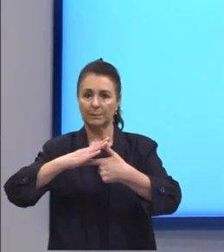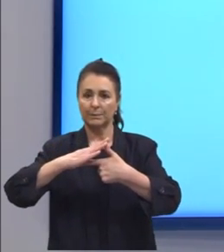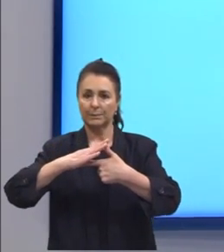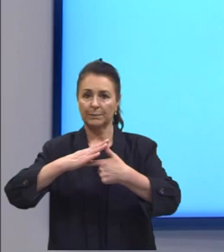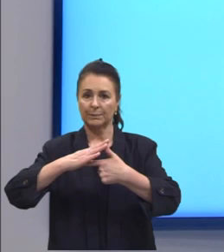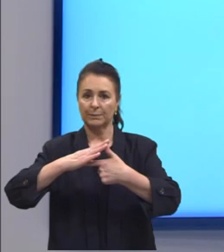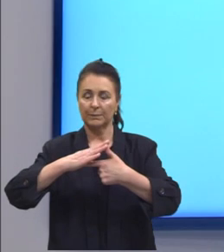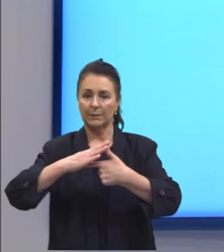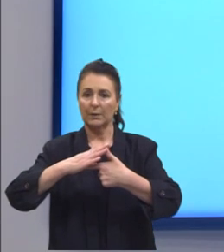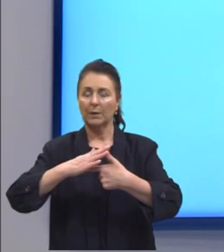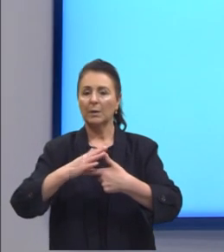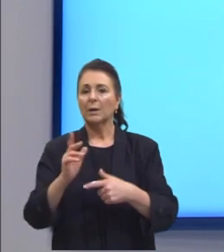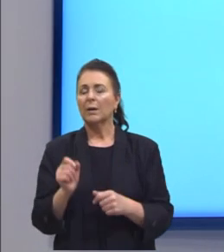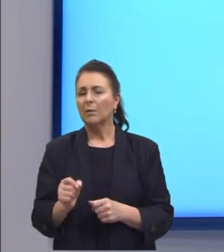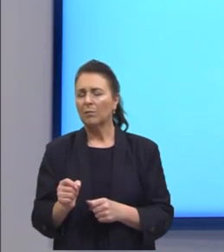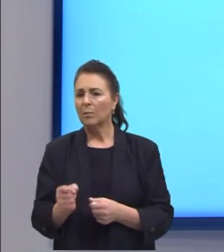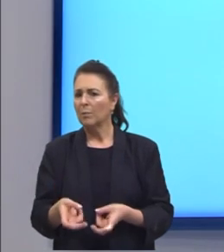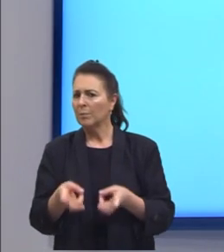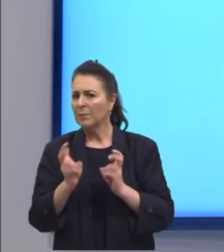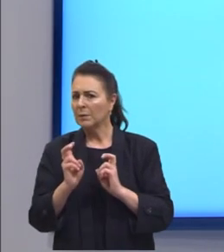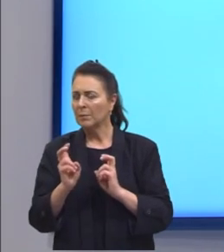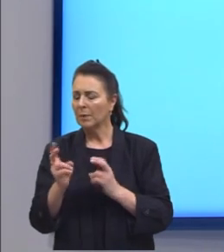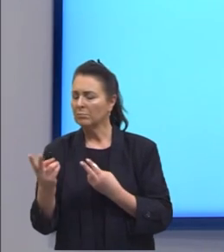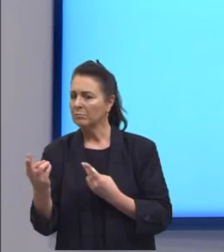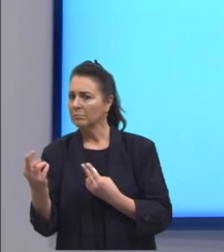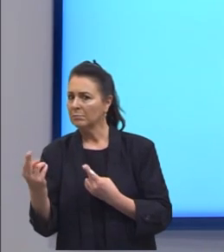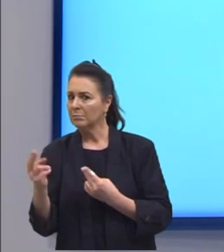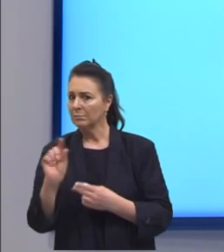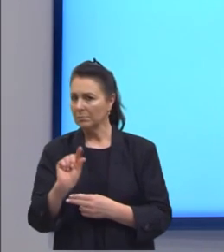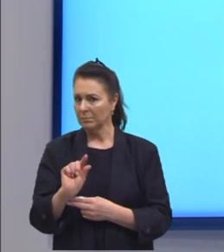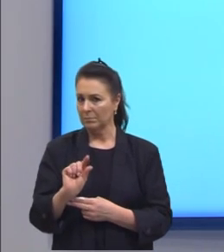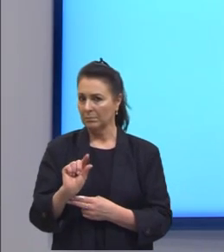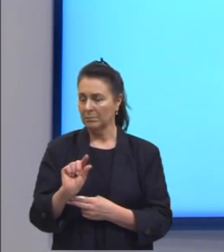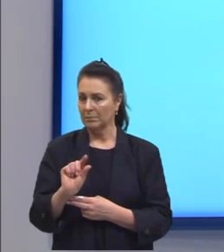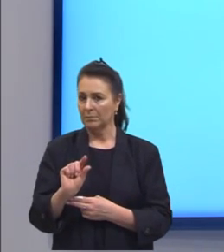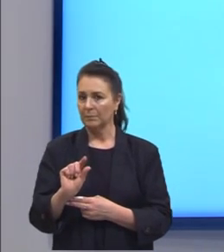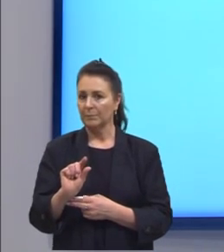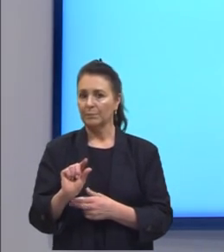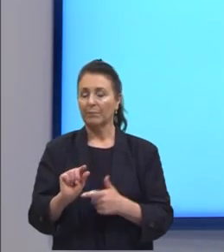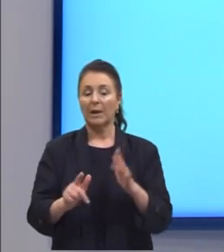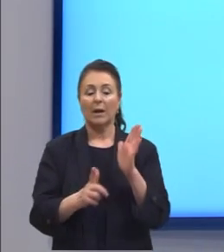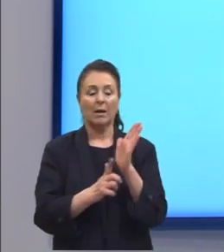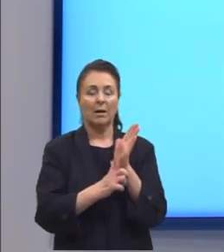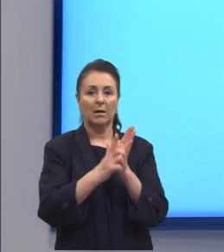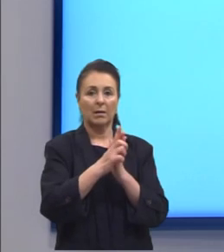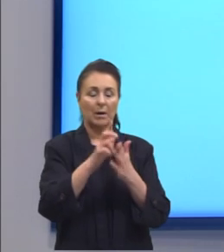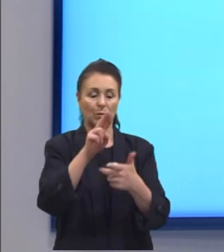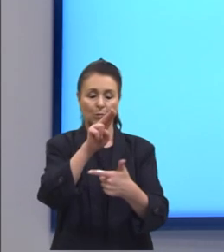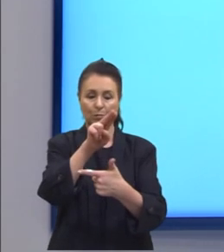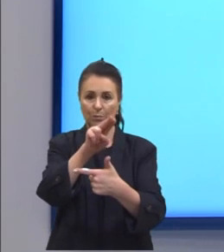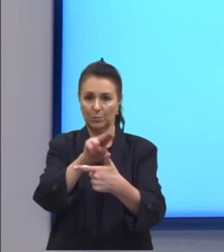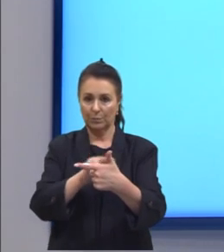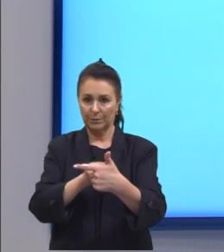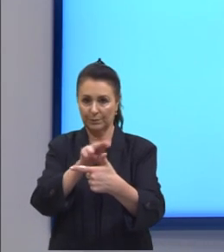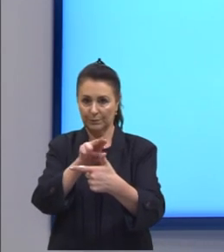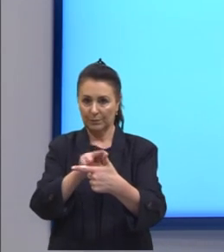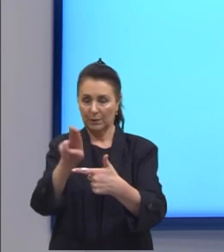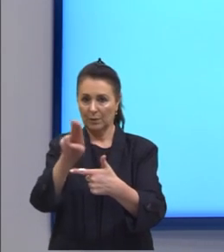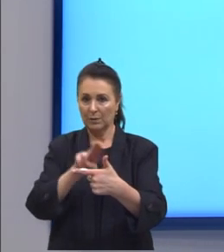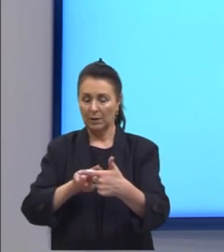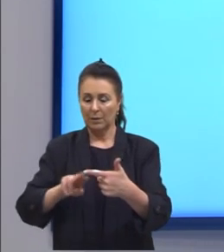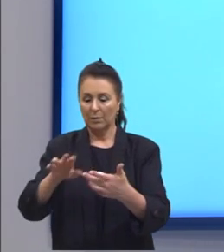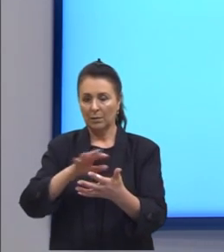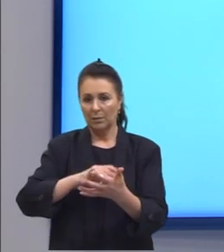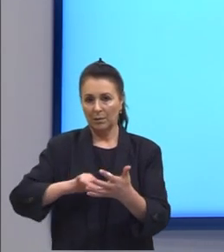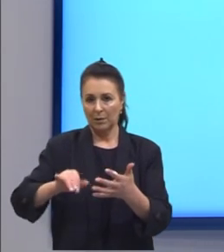notar uma pequena semelhança A lei dos cossenos ela é utilizada para calcular a medida